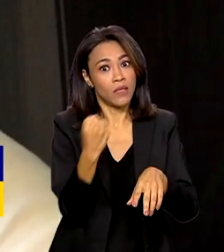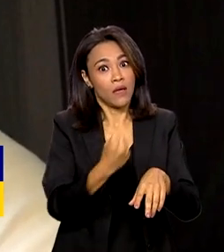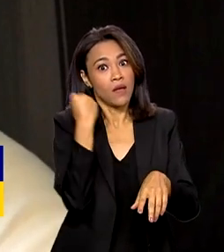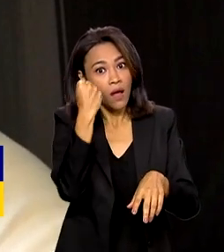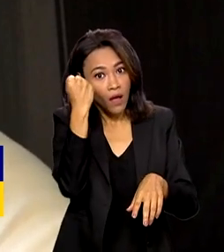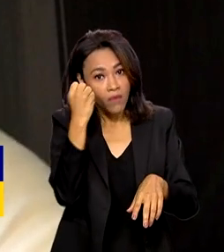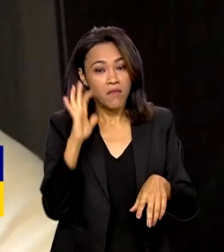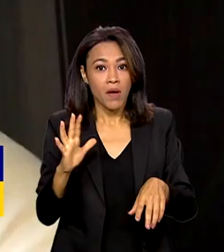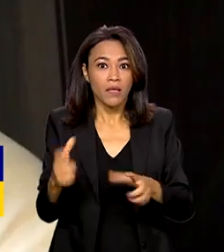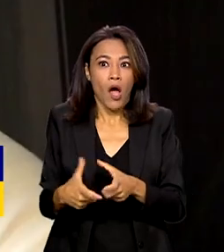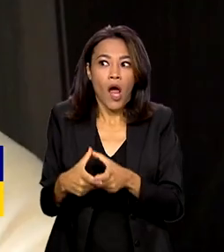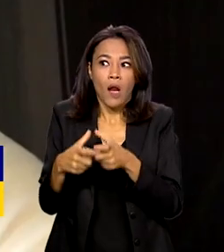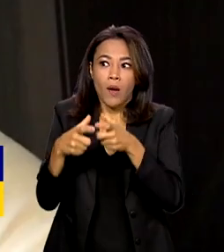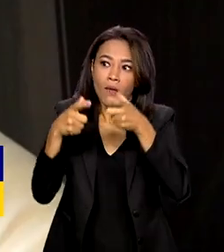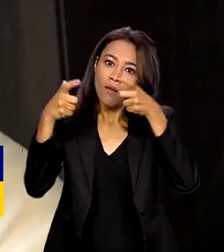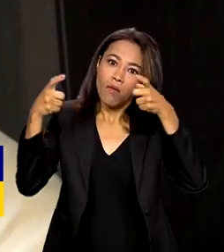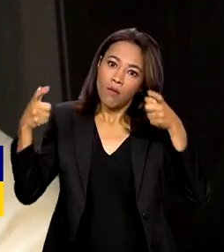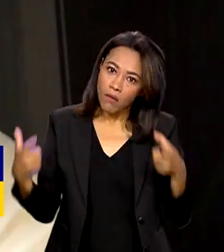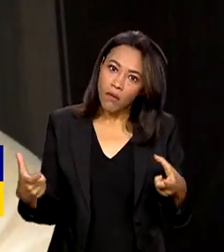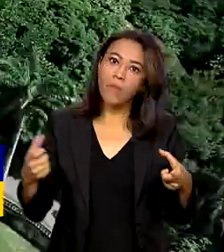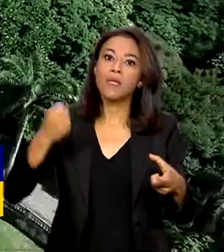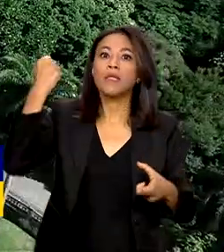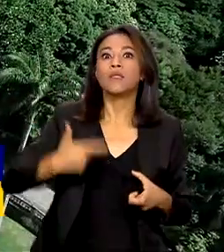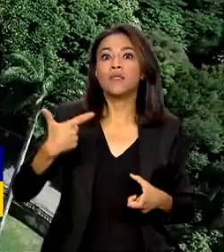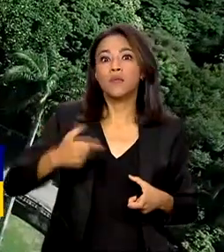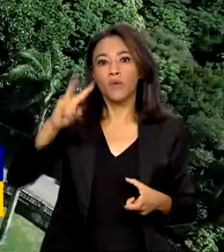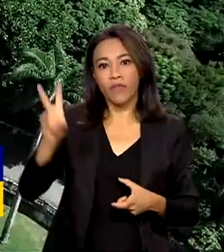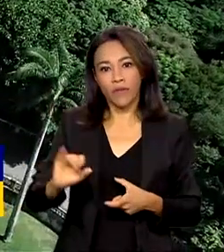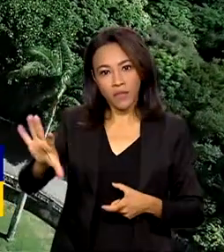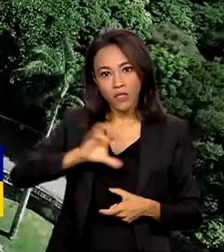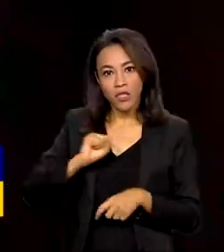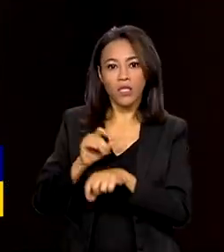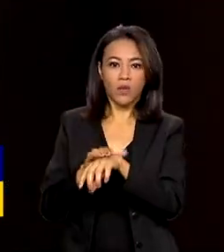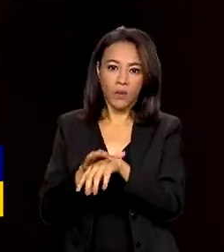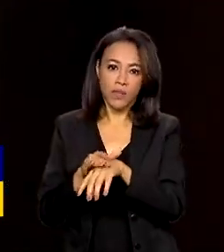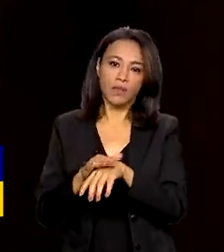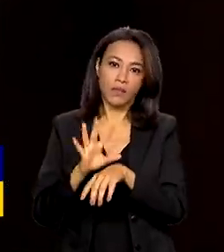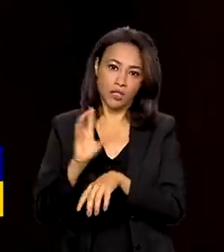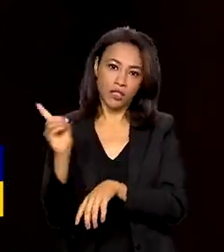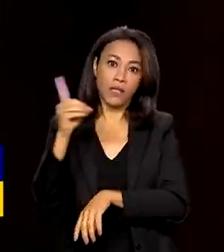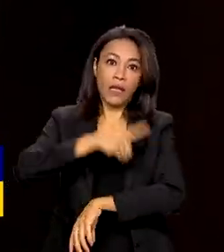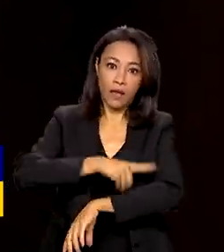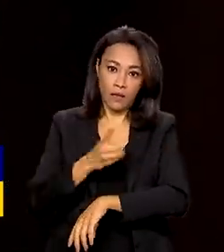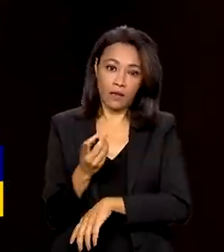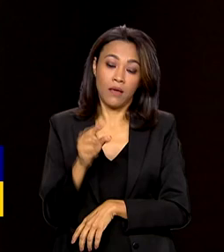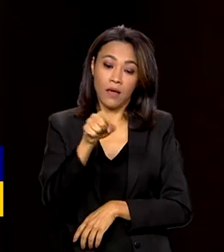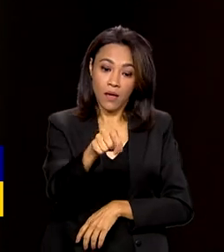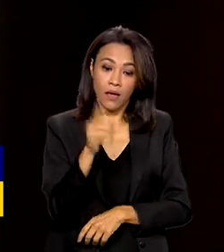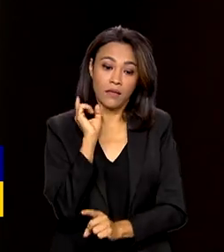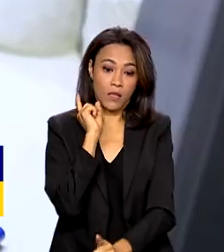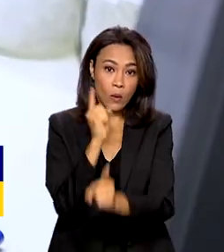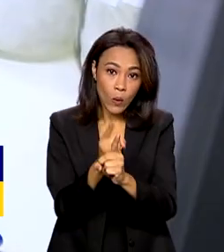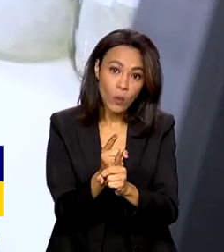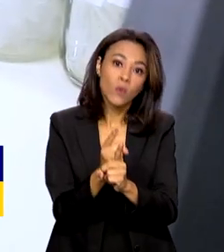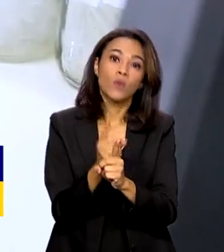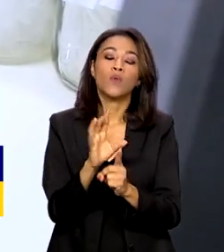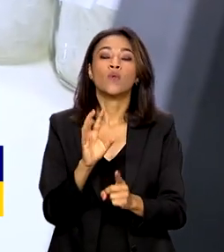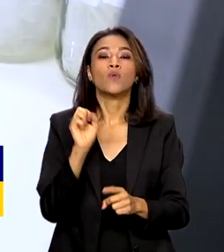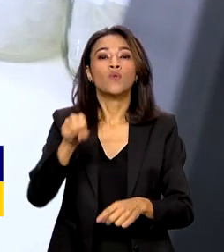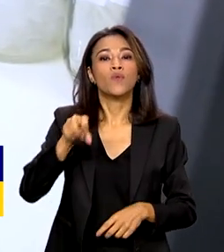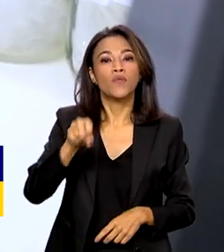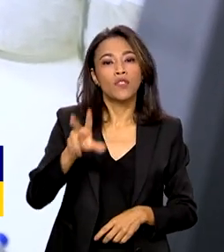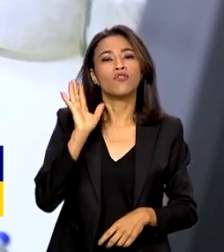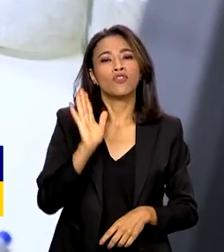possibilidade é aumentada na segunda vez que você tem dengue. Os estudos apontam que essa nova linhagem do vírus encontrada já infectou